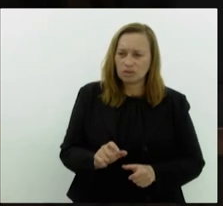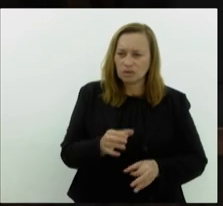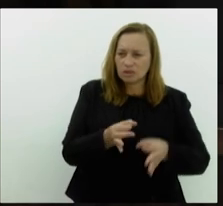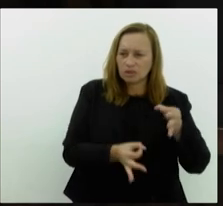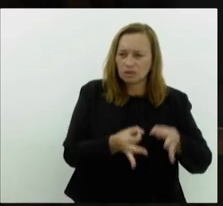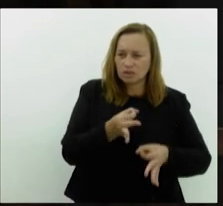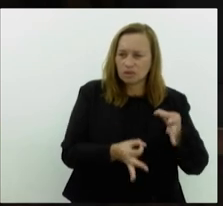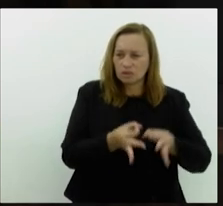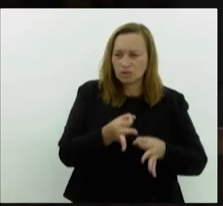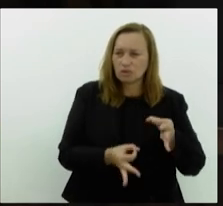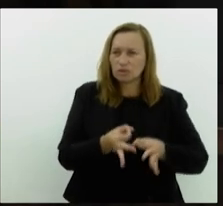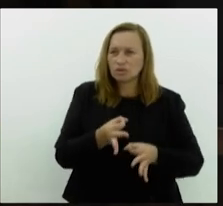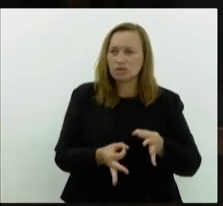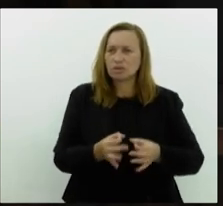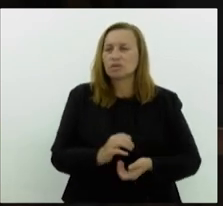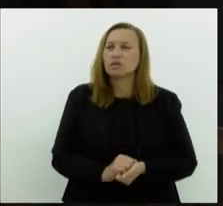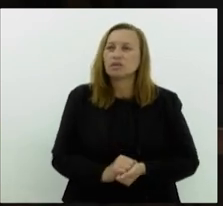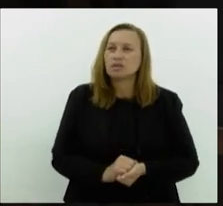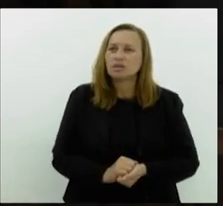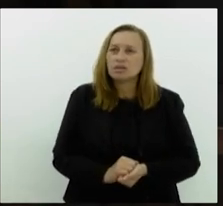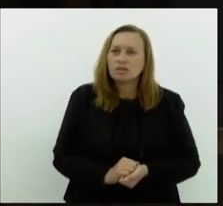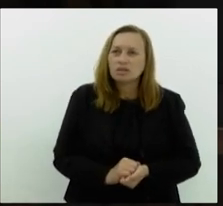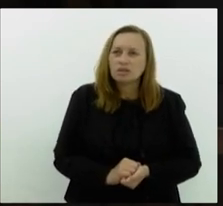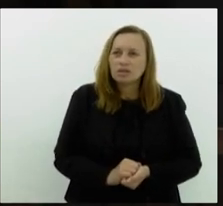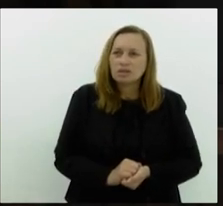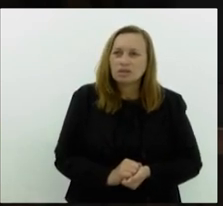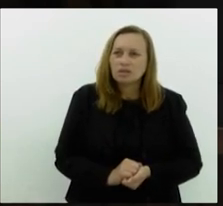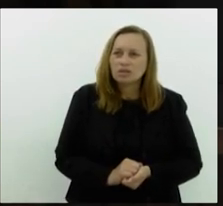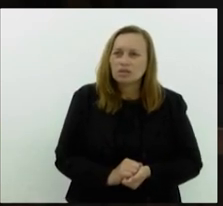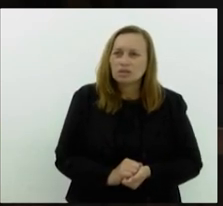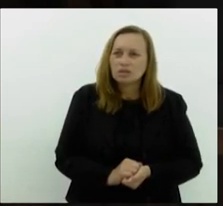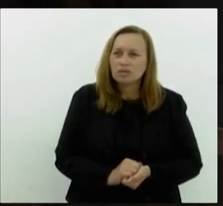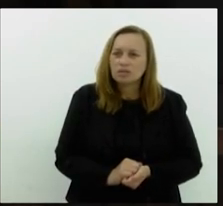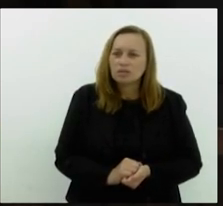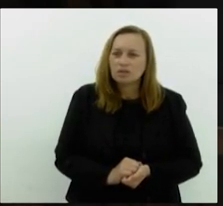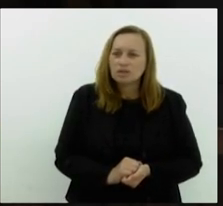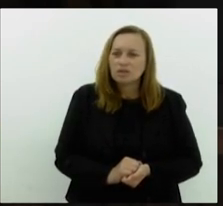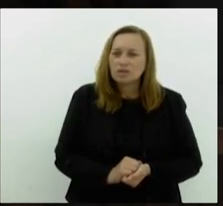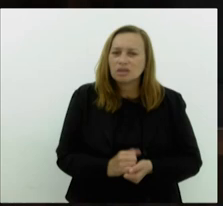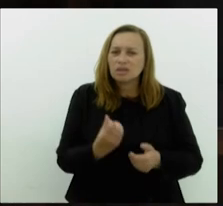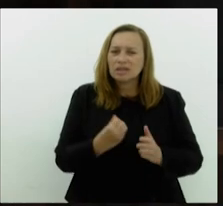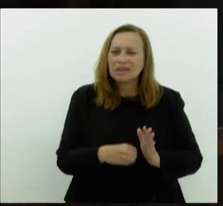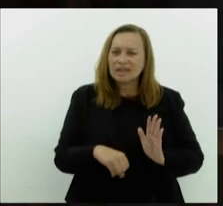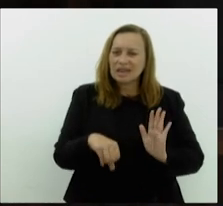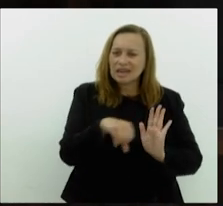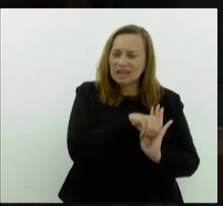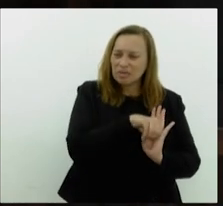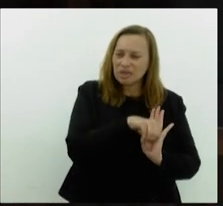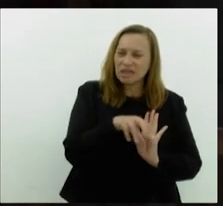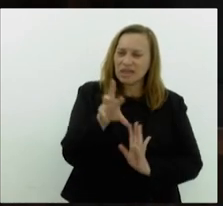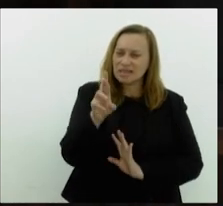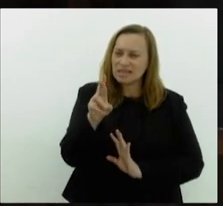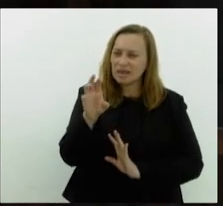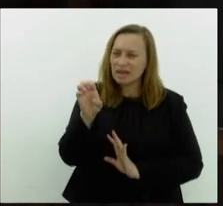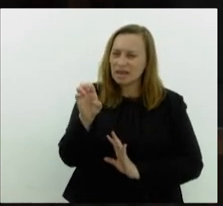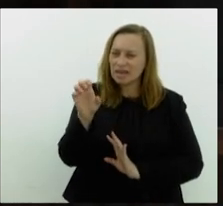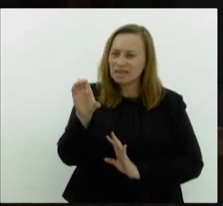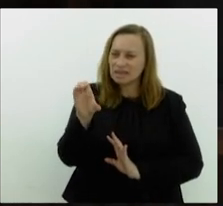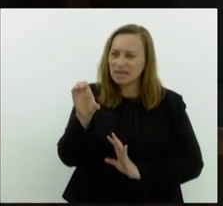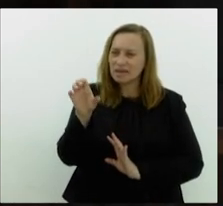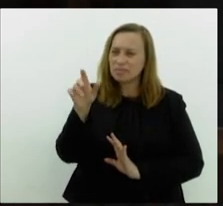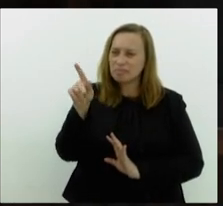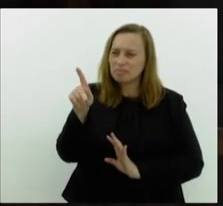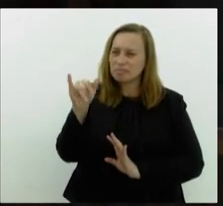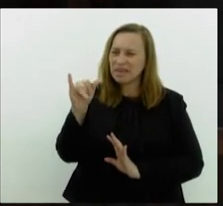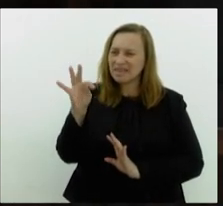perfacimento do crime de receptação, parecendo a comissão de construção e justiça pela